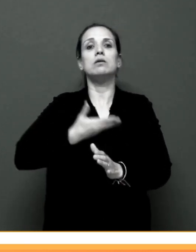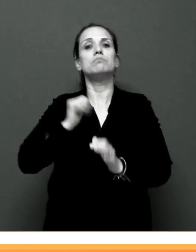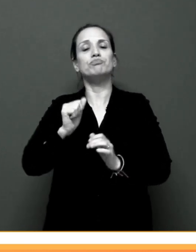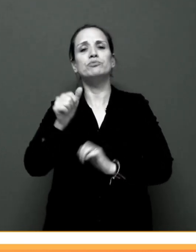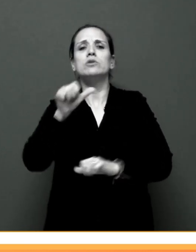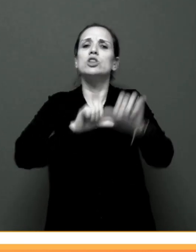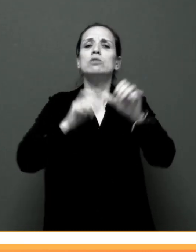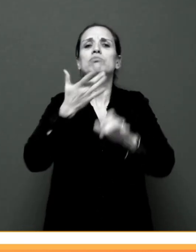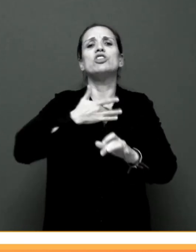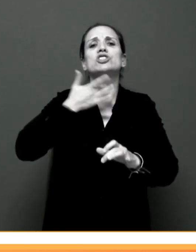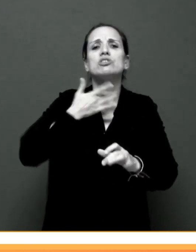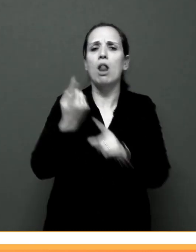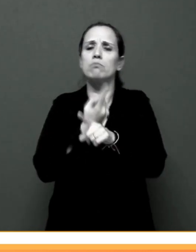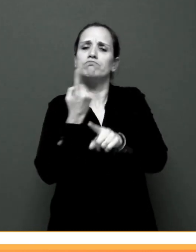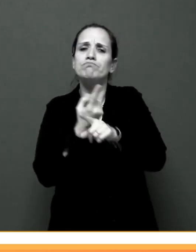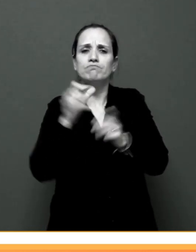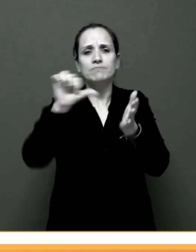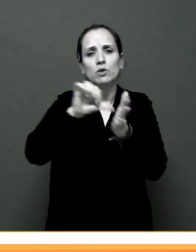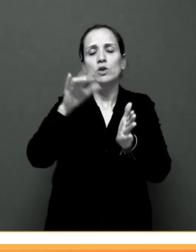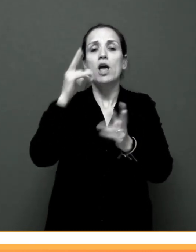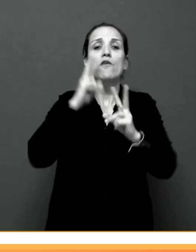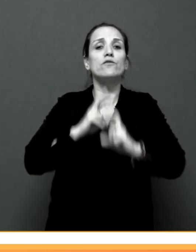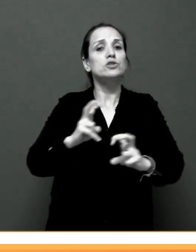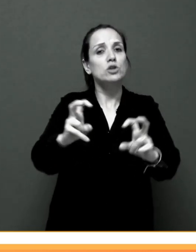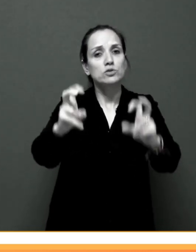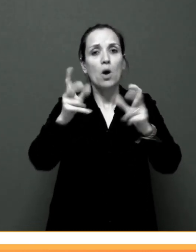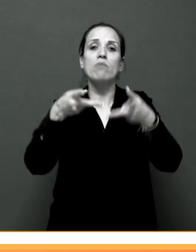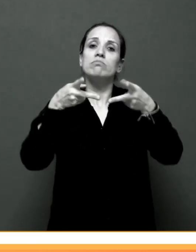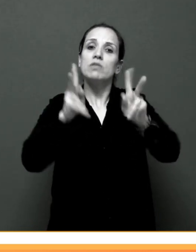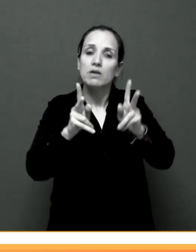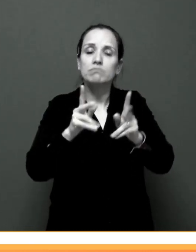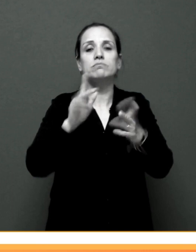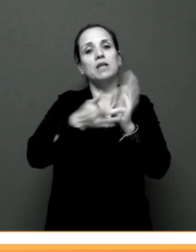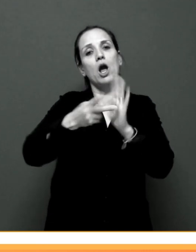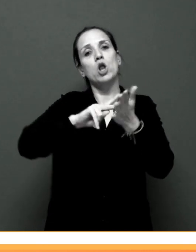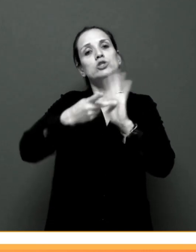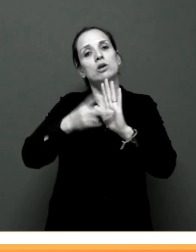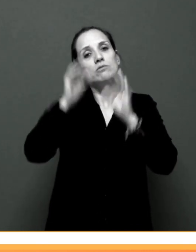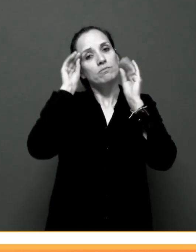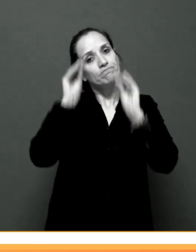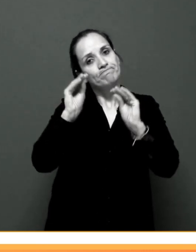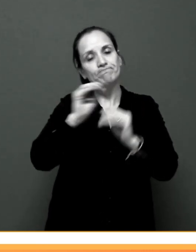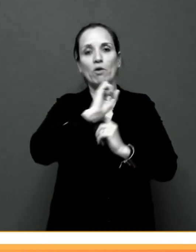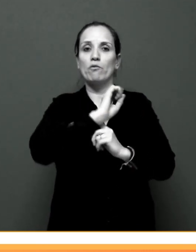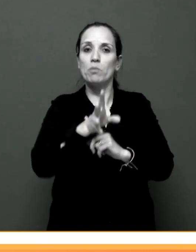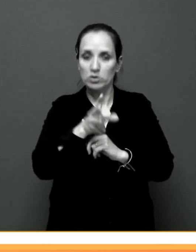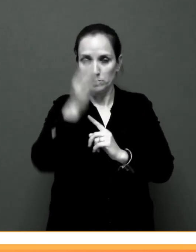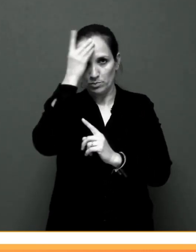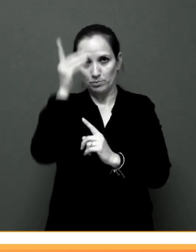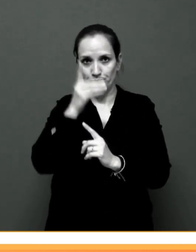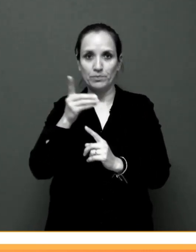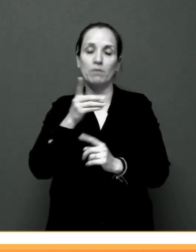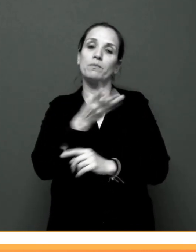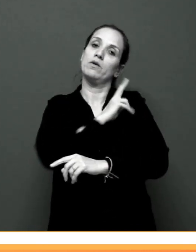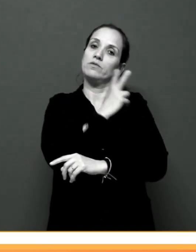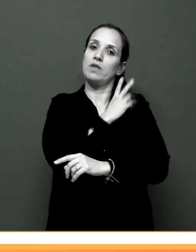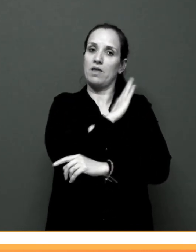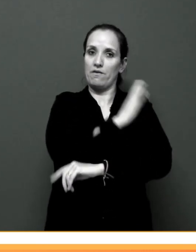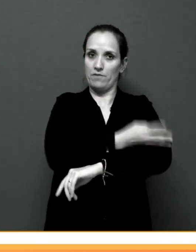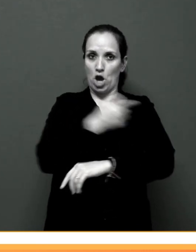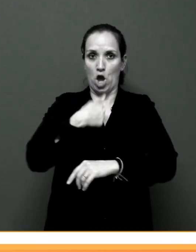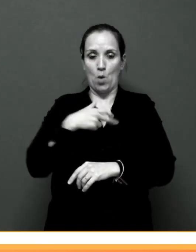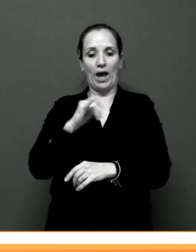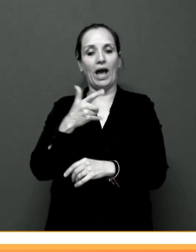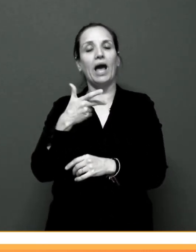Digitais, que faz parte do Centro de Investigação em Didática e Tecnologia na Formação de Formadores da Universidade de Aveiro. Eu sou a Rita Rodrigues,